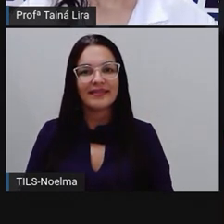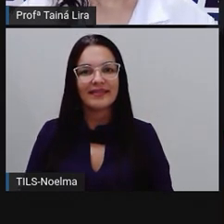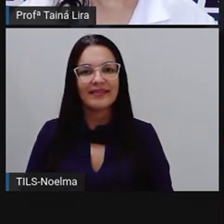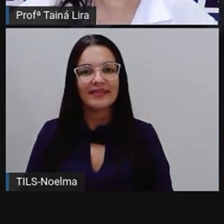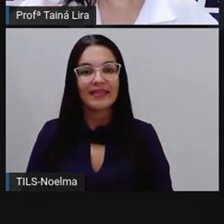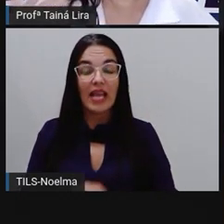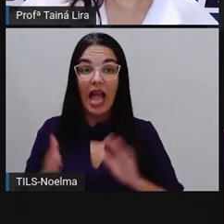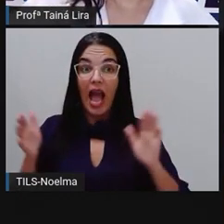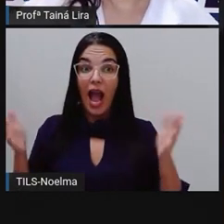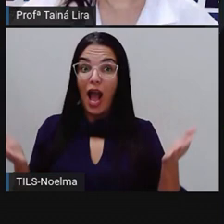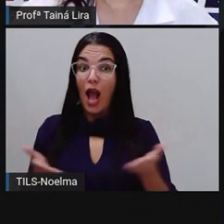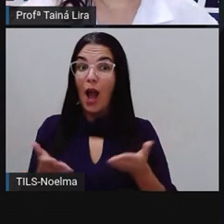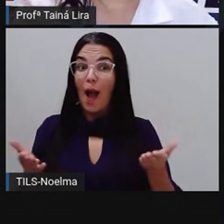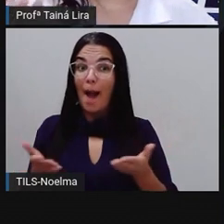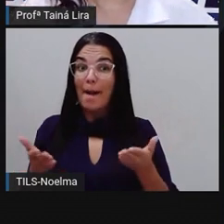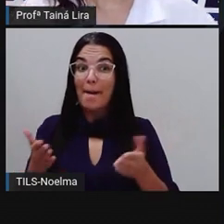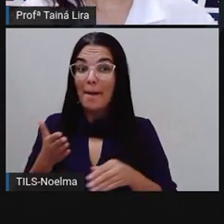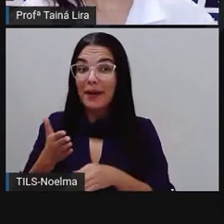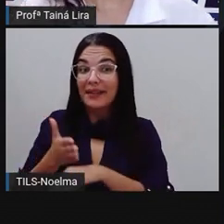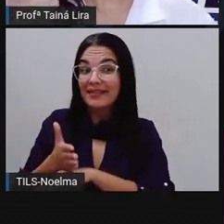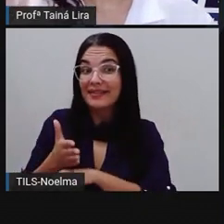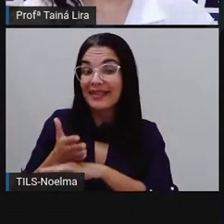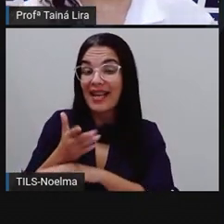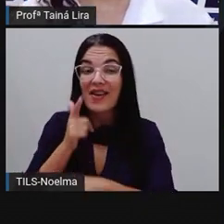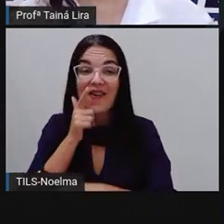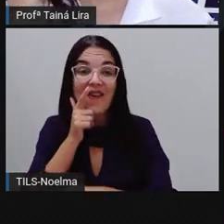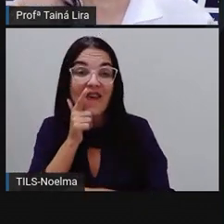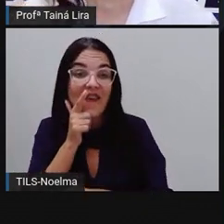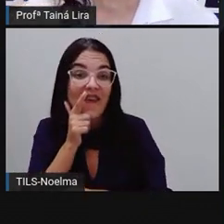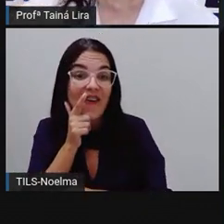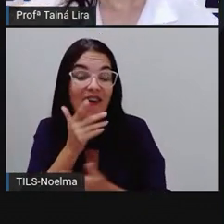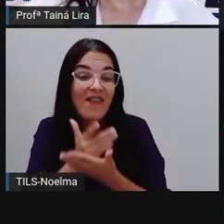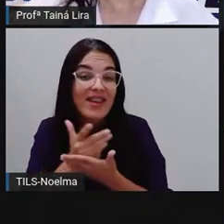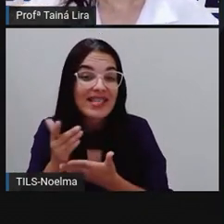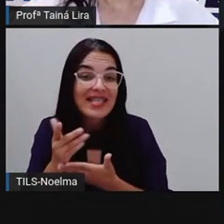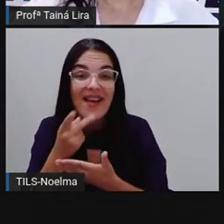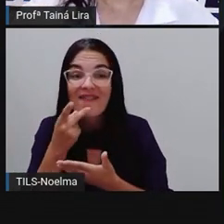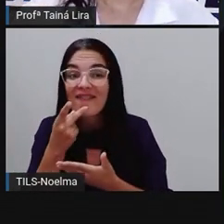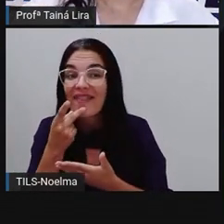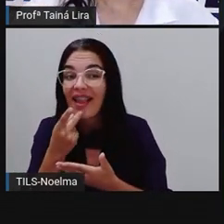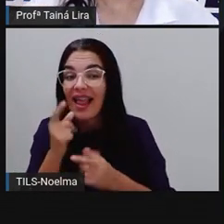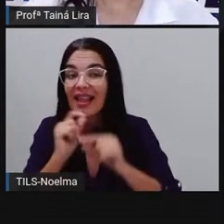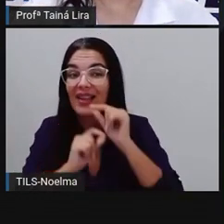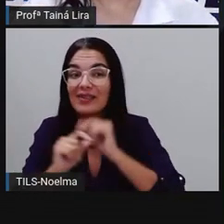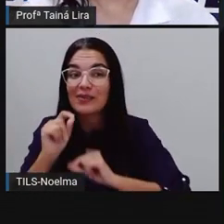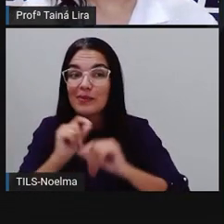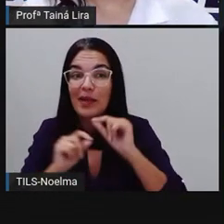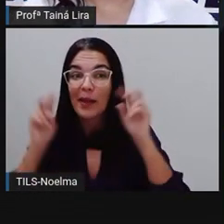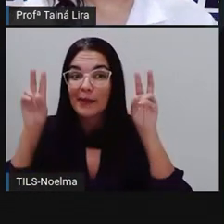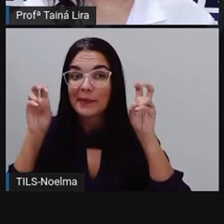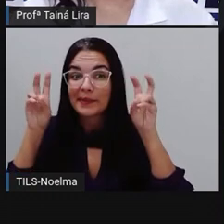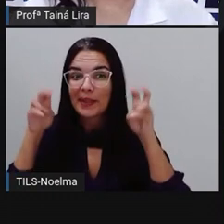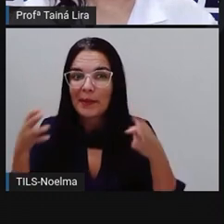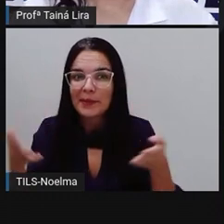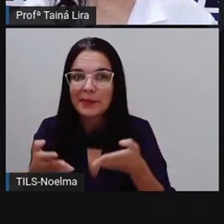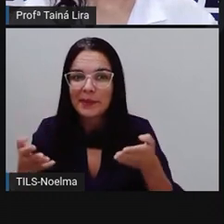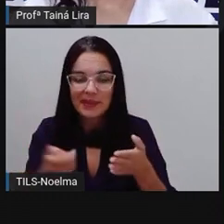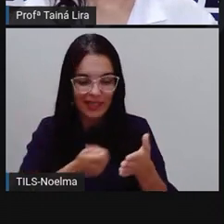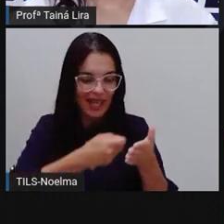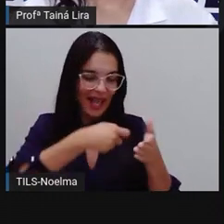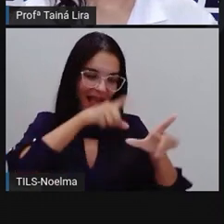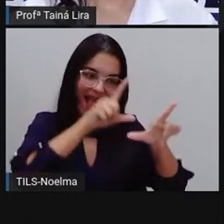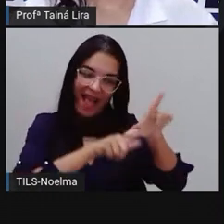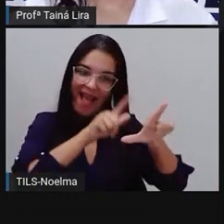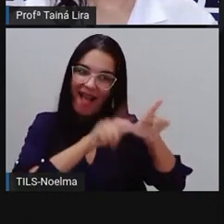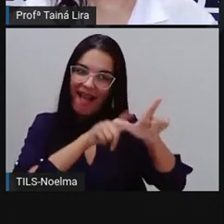E agora nós vamos começar a falar do nosso, né, tema de hoje, que é a